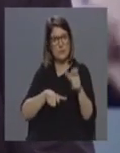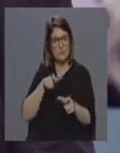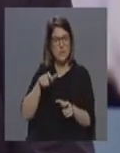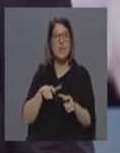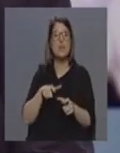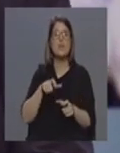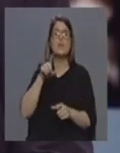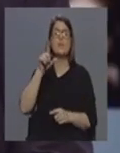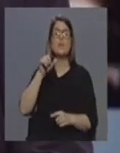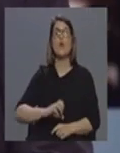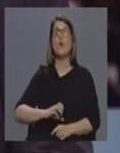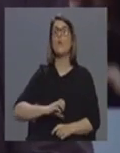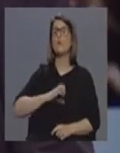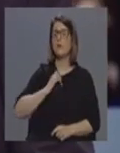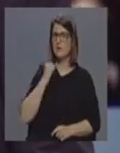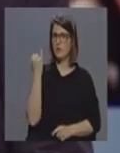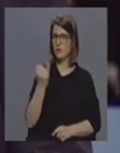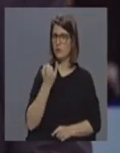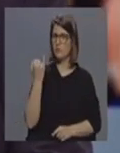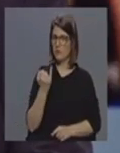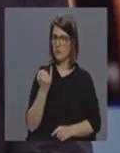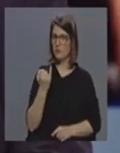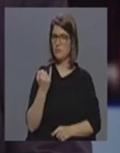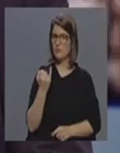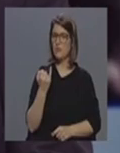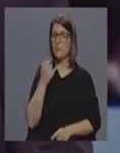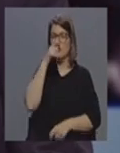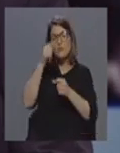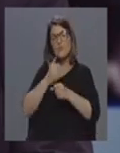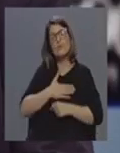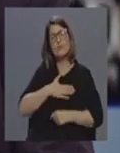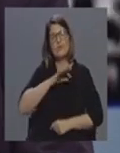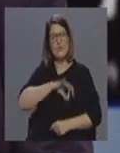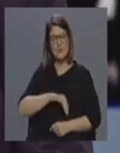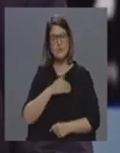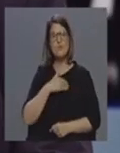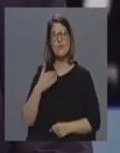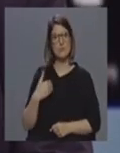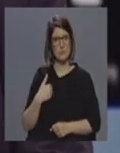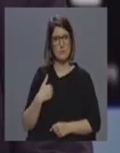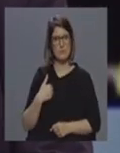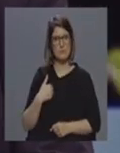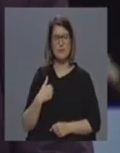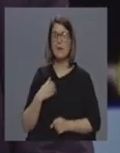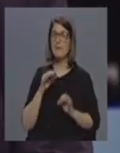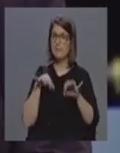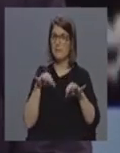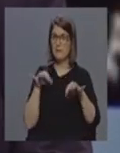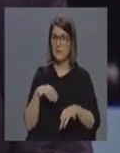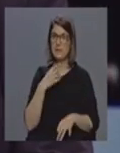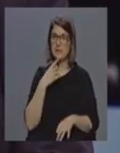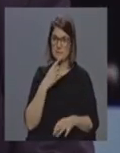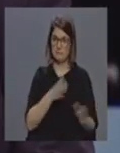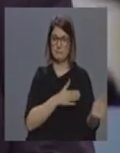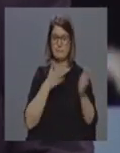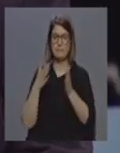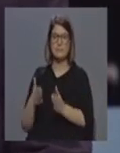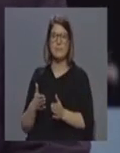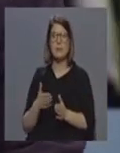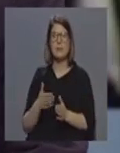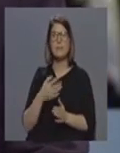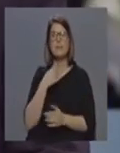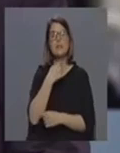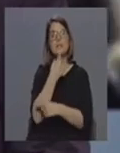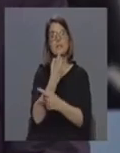também confiança nas instituições e em todos os profissionais de saúde queria terminar também por outro lado com uma mensagem aos